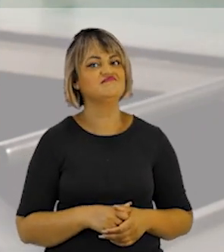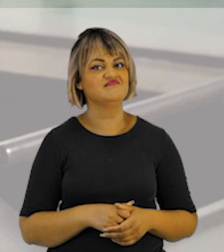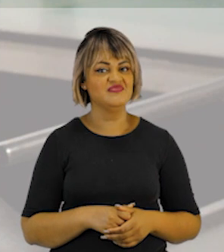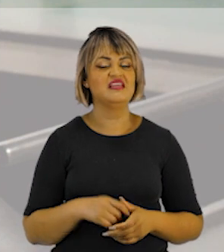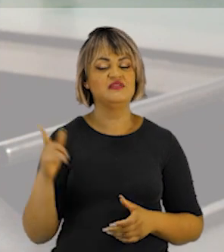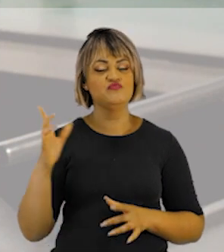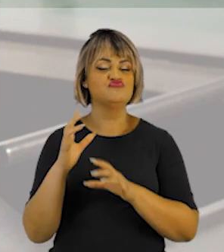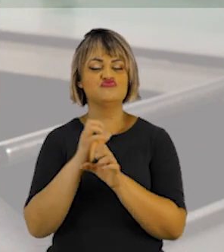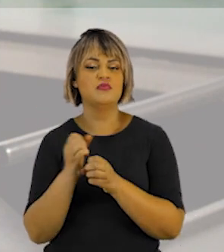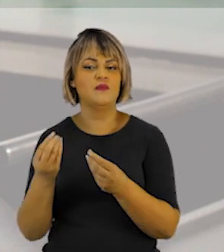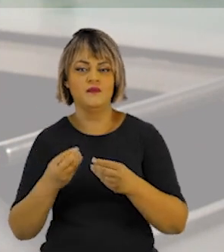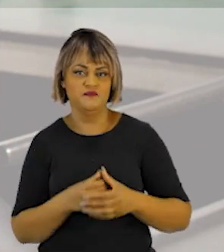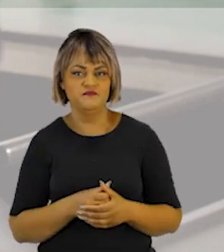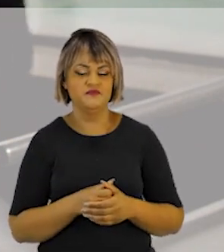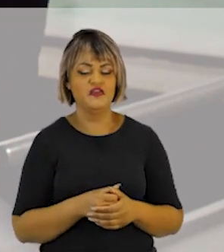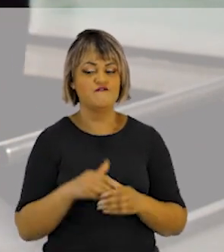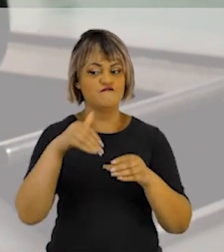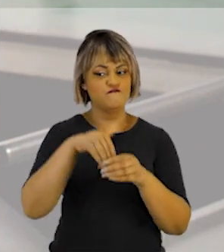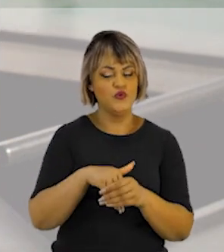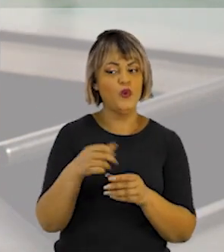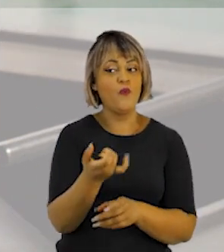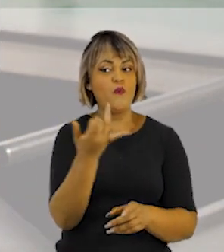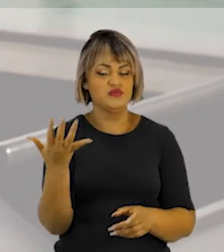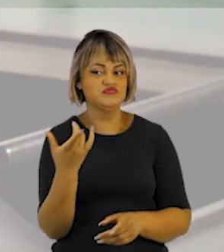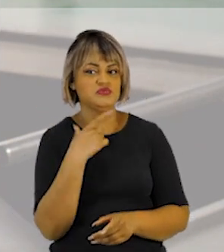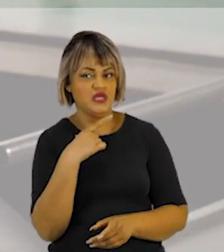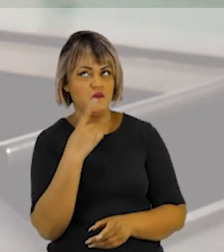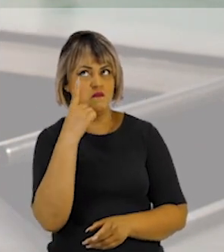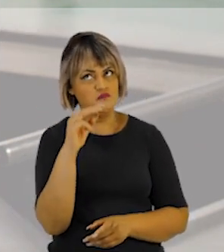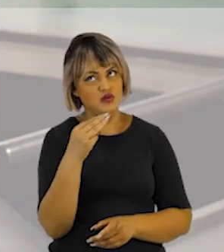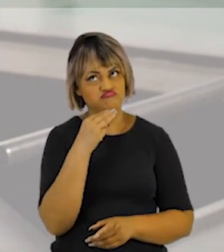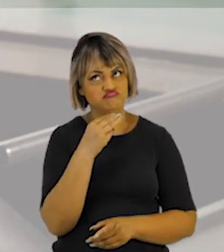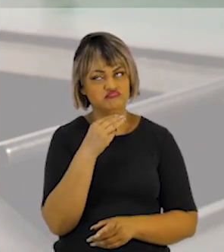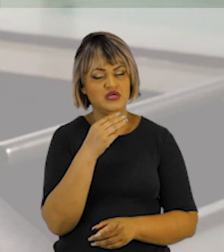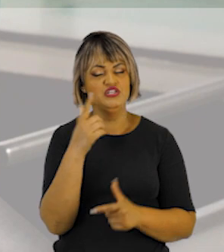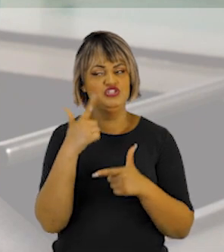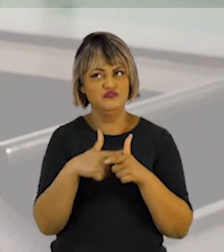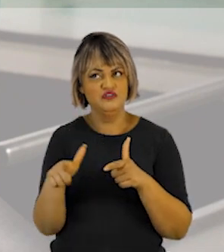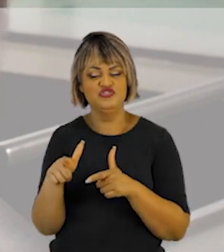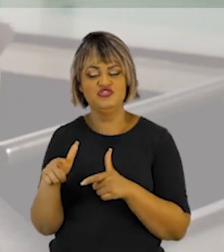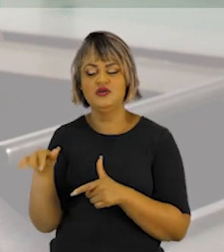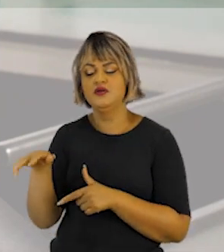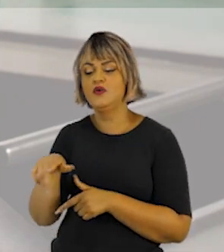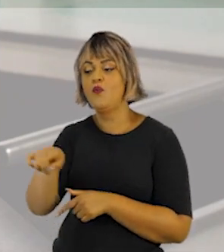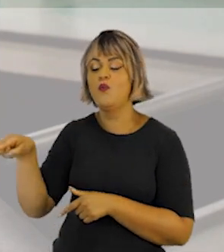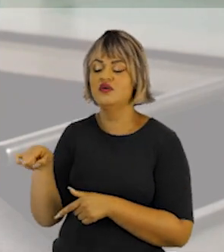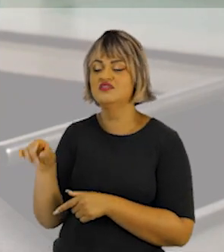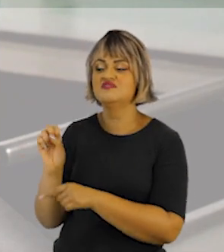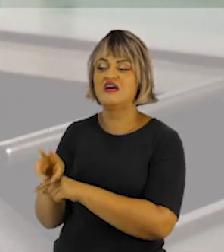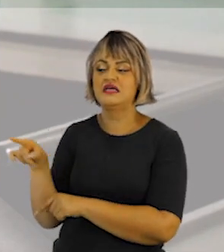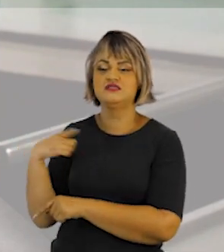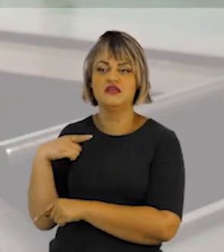esse quociente eleitoral é calculado de que forma? Total de votos válidos, no nosso exemplo, 1 milhão, dividido pelo número de cadeiras em